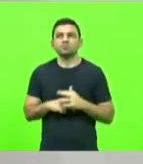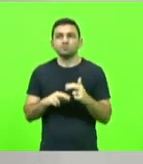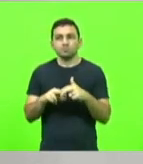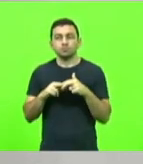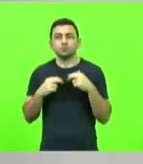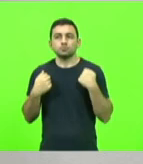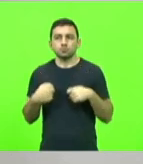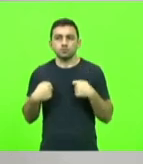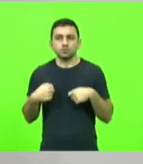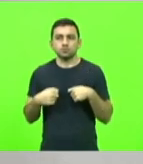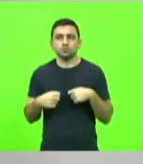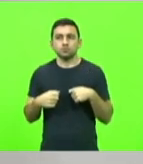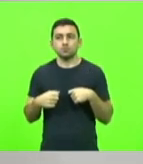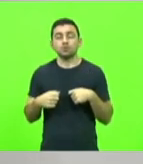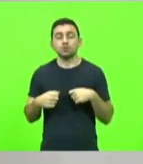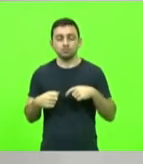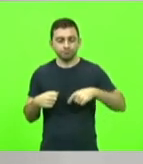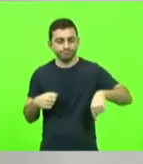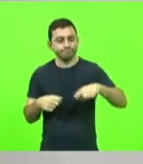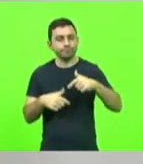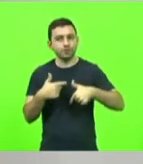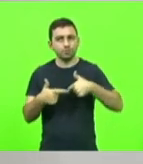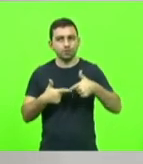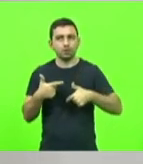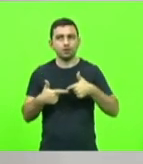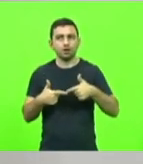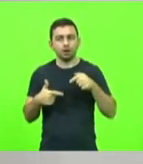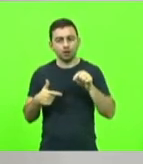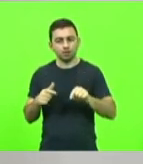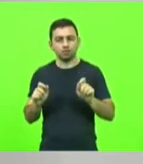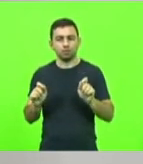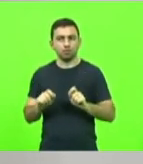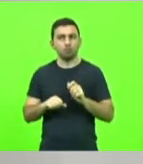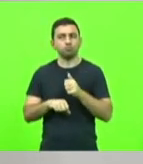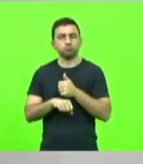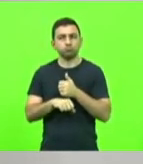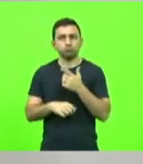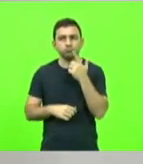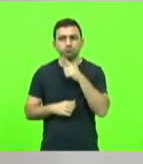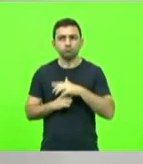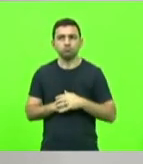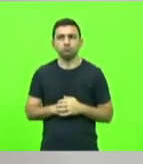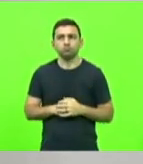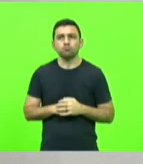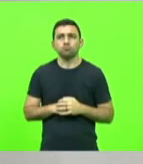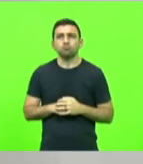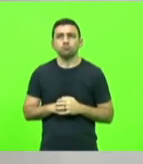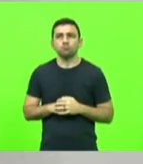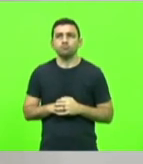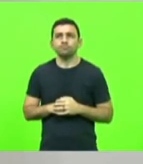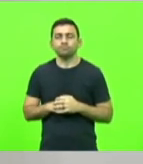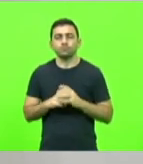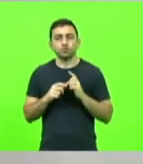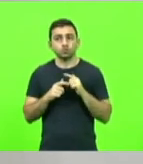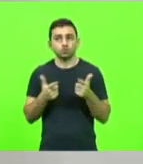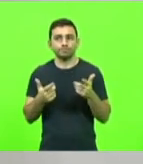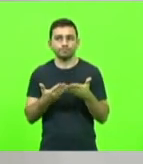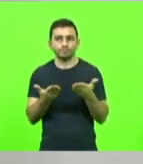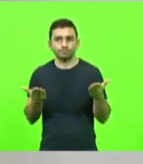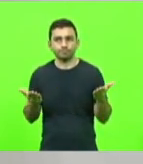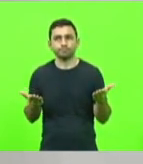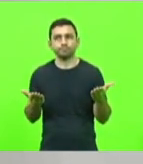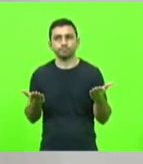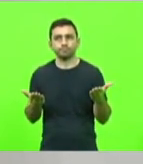ter condições de trabalho totais. Então, muita sorte, muita